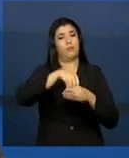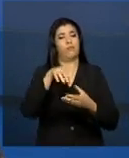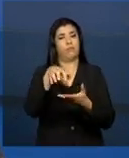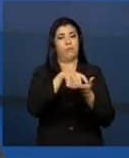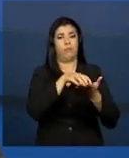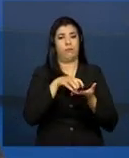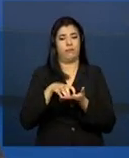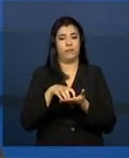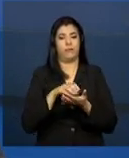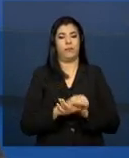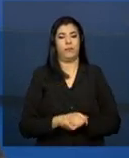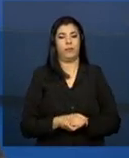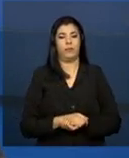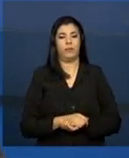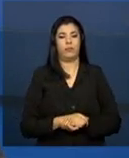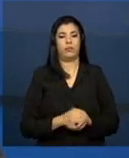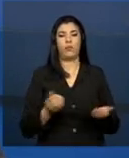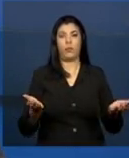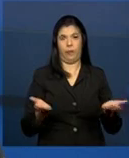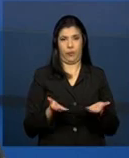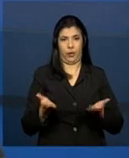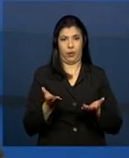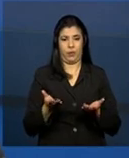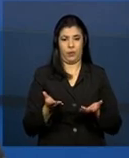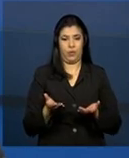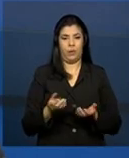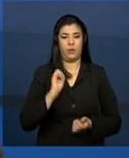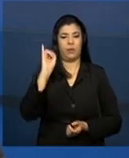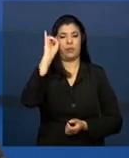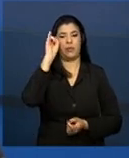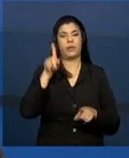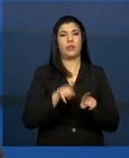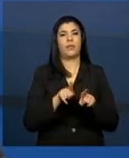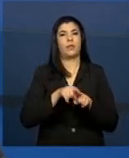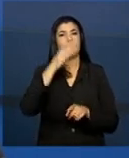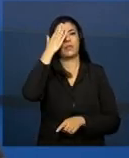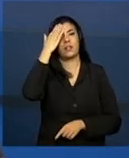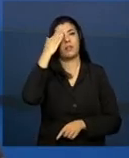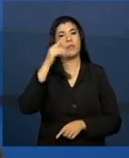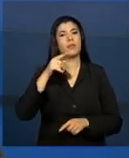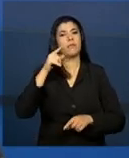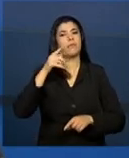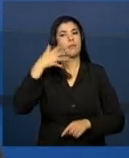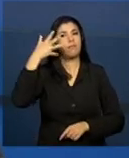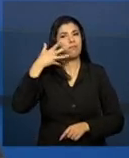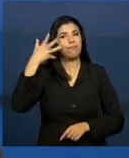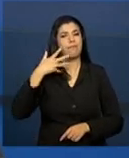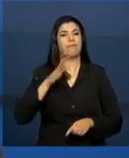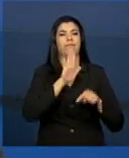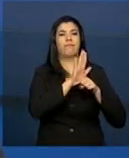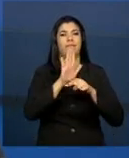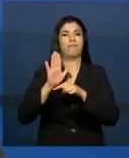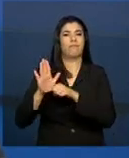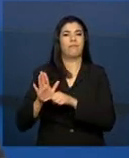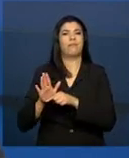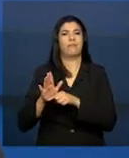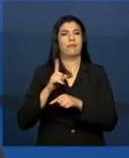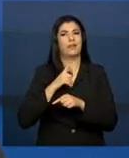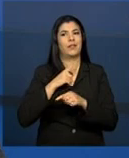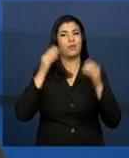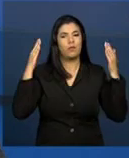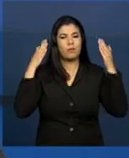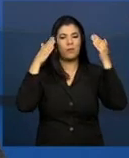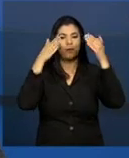Então, isso, hoje, é muito importante para a política de assistência, se isso nos permite, de fato, ter uma